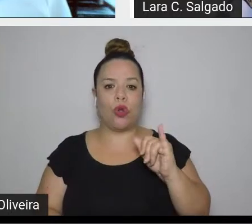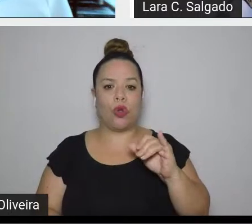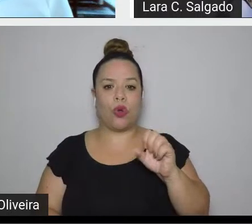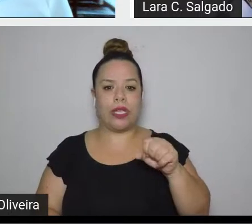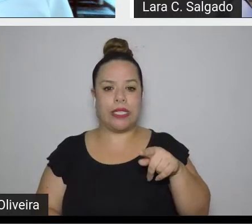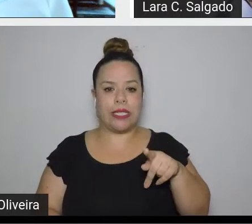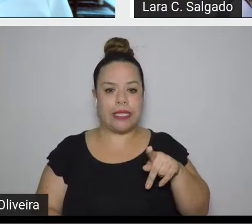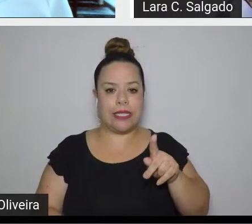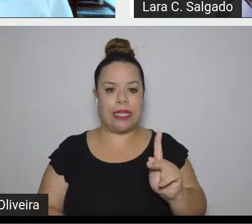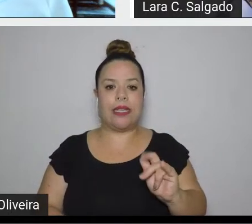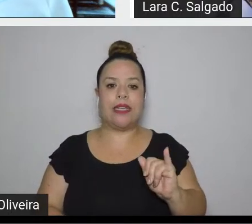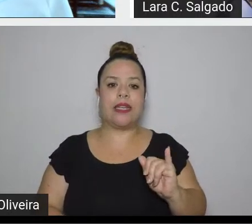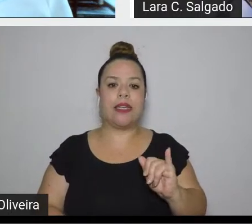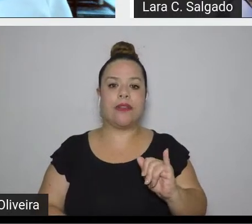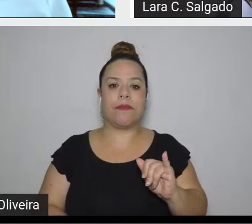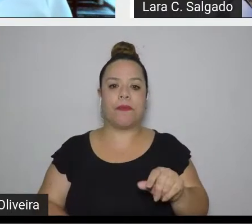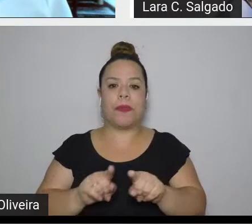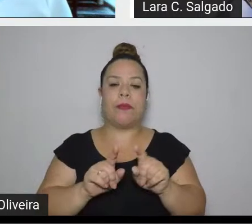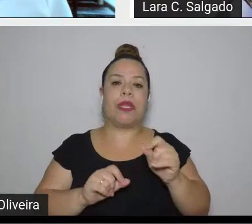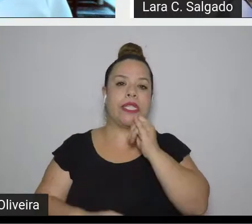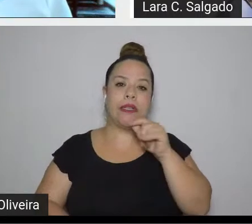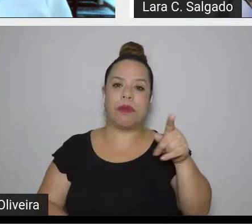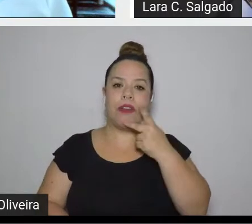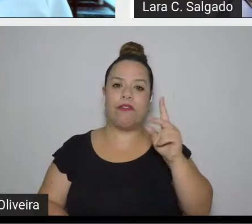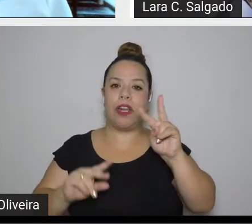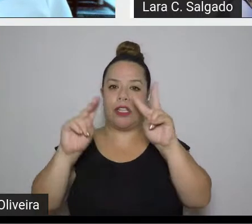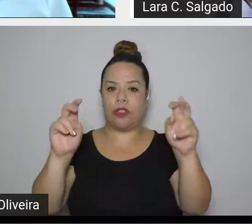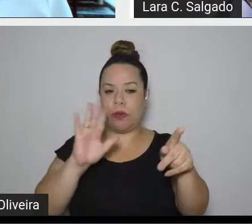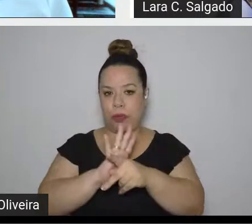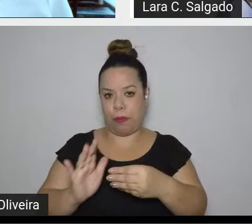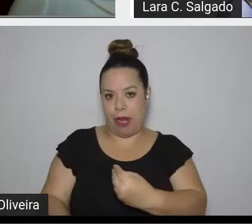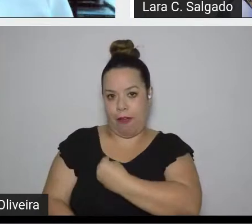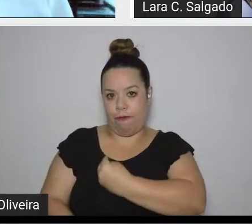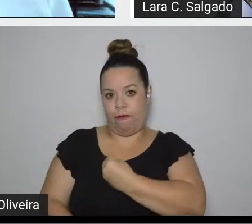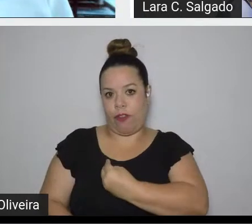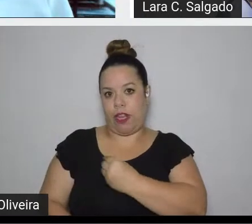trata da vida de Cristo. Ele já tinha